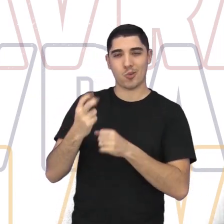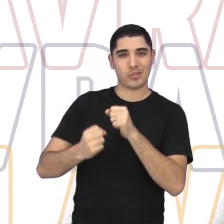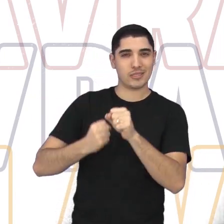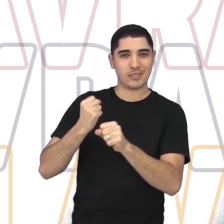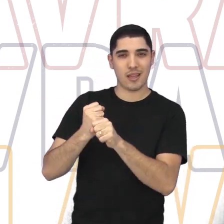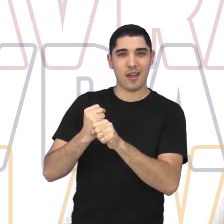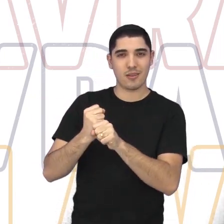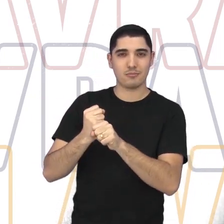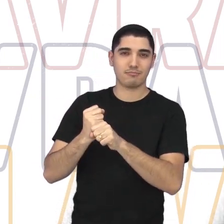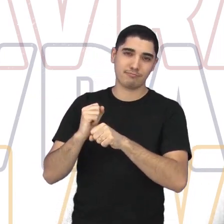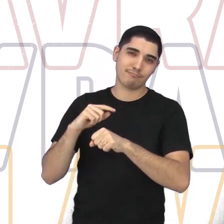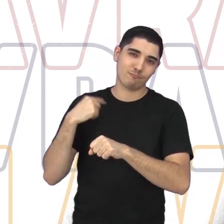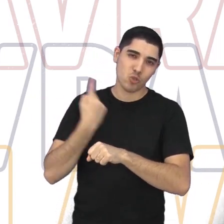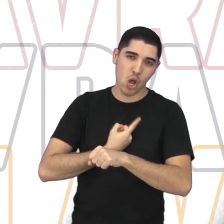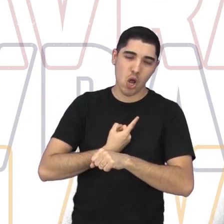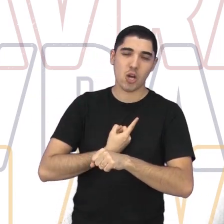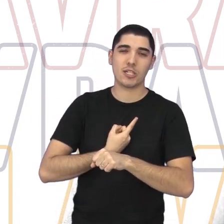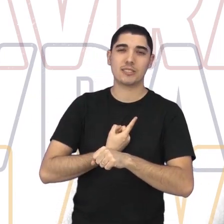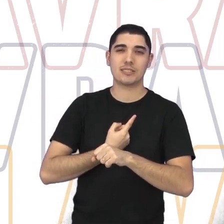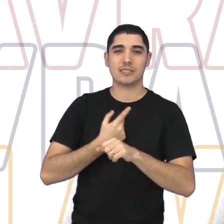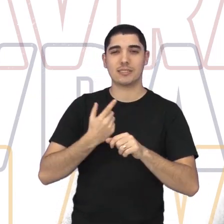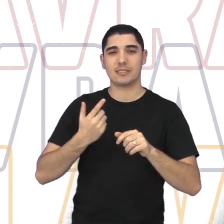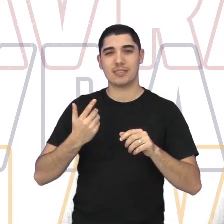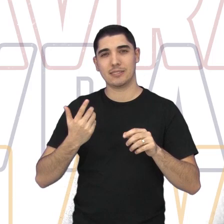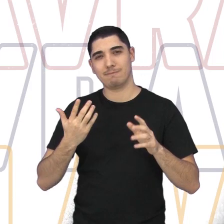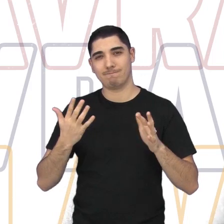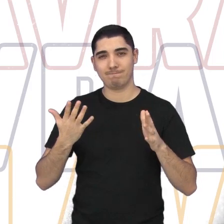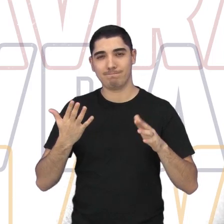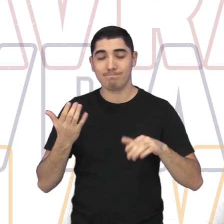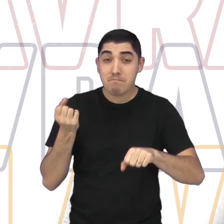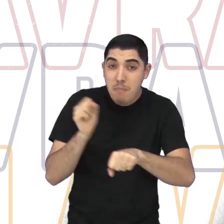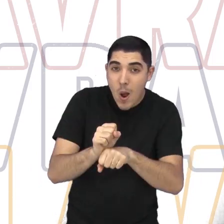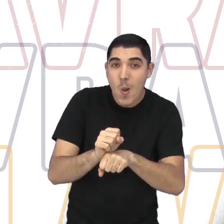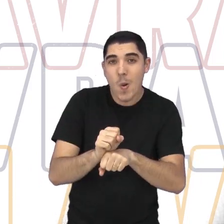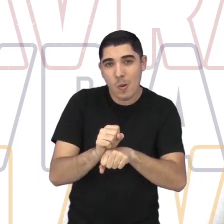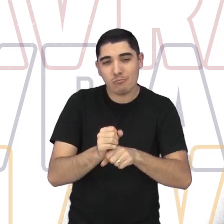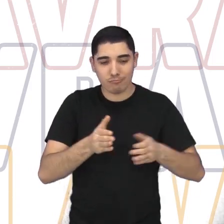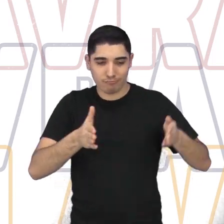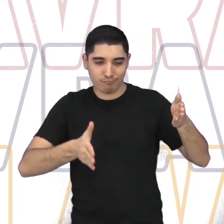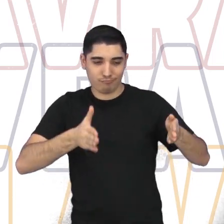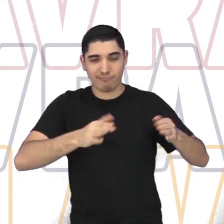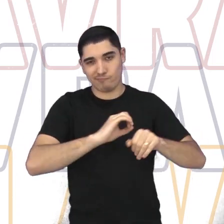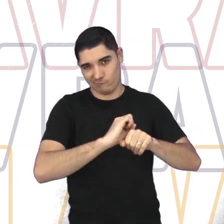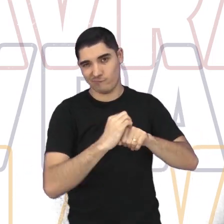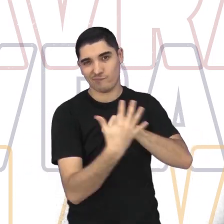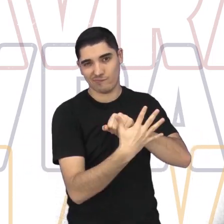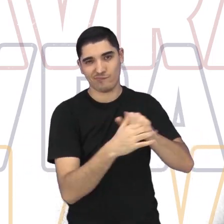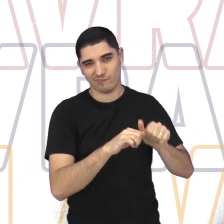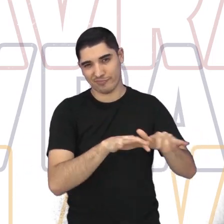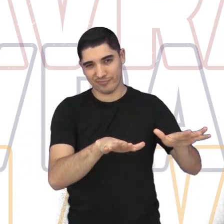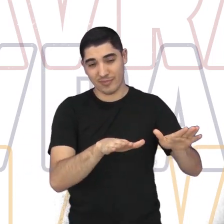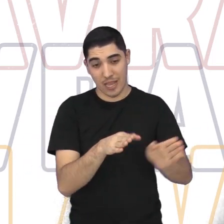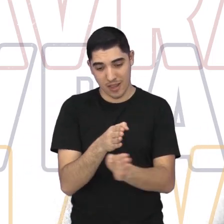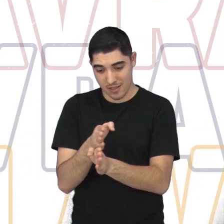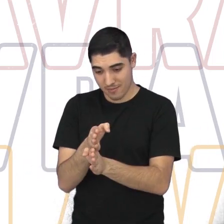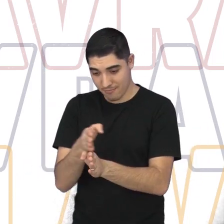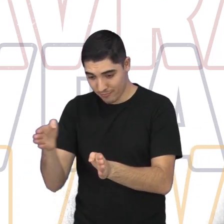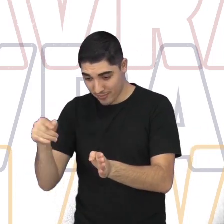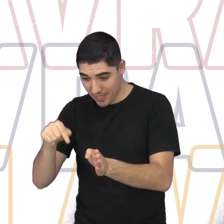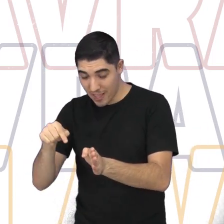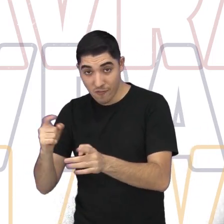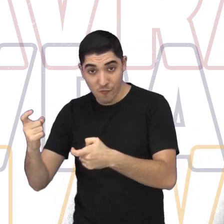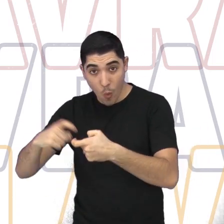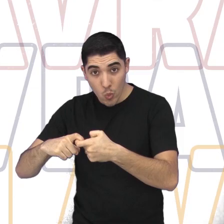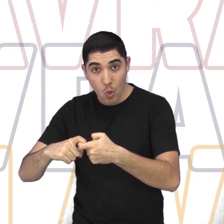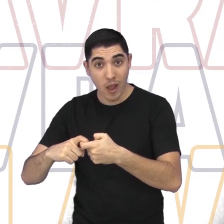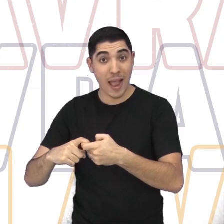anos que nós ficamos meio que off, né? Por conta da pandemia e o